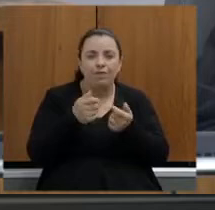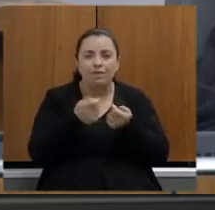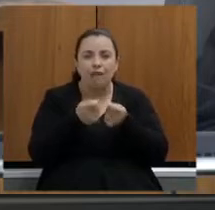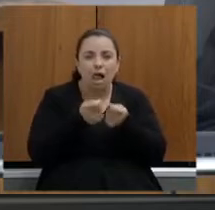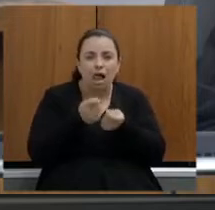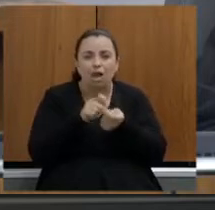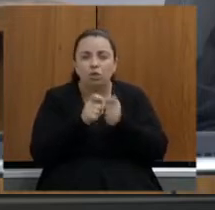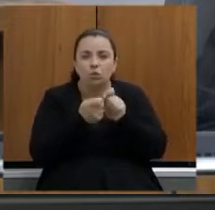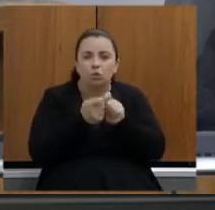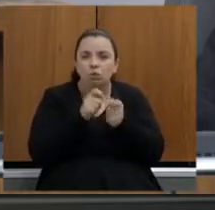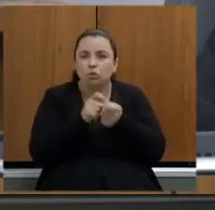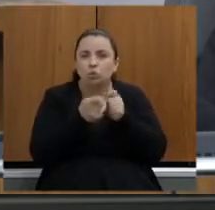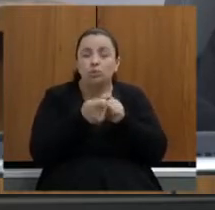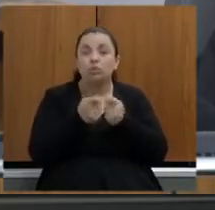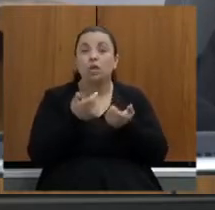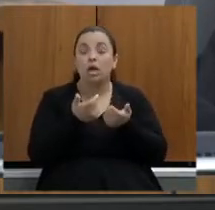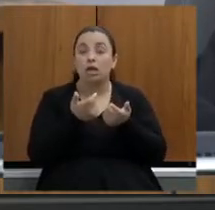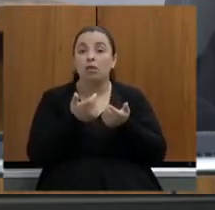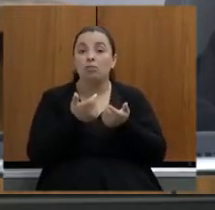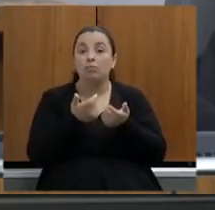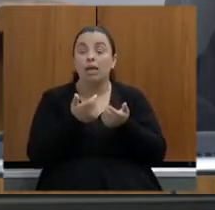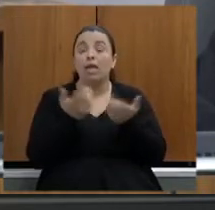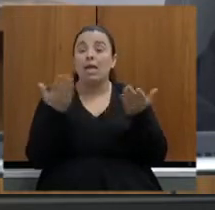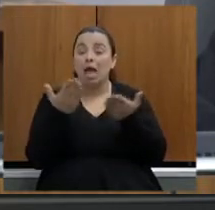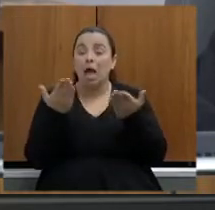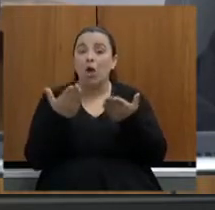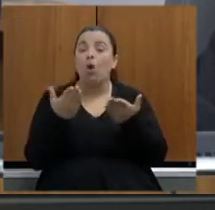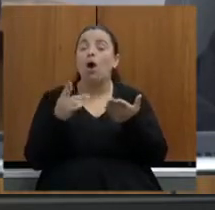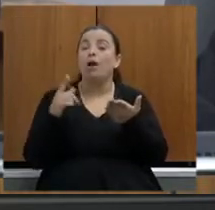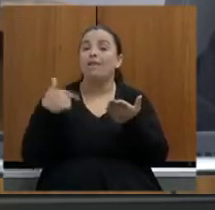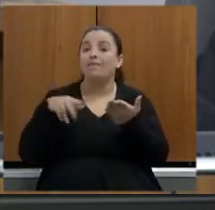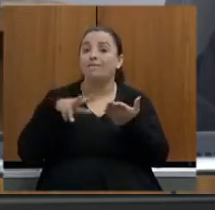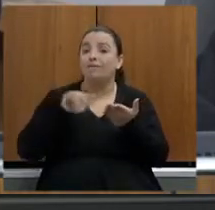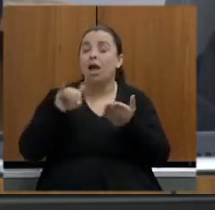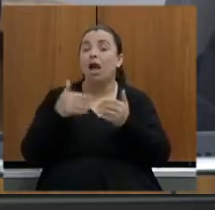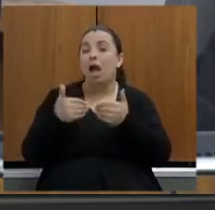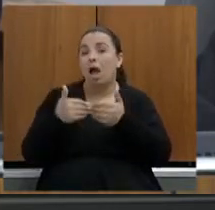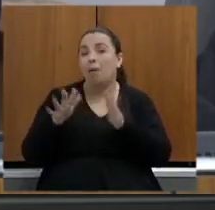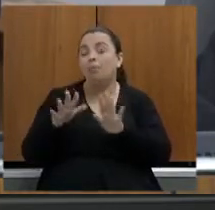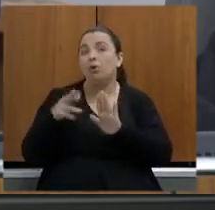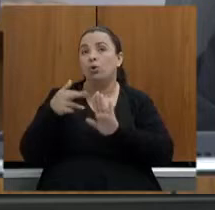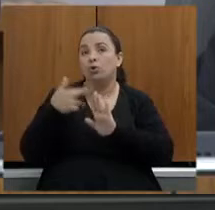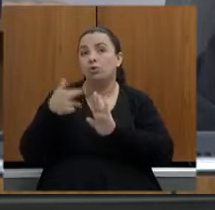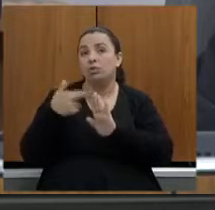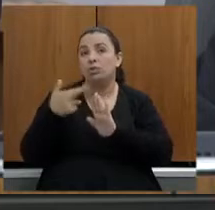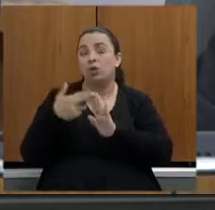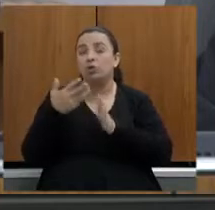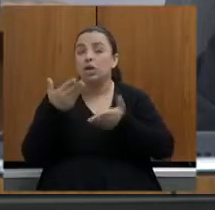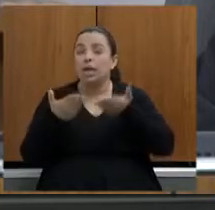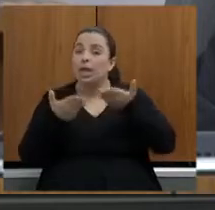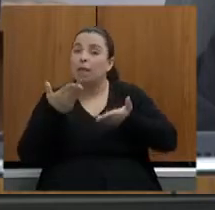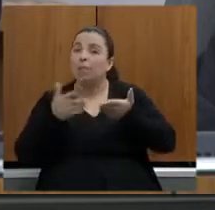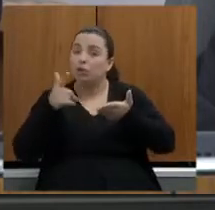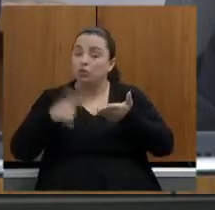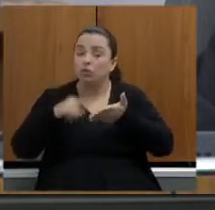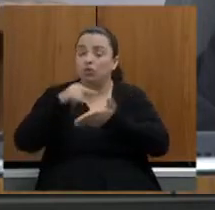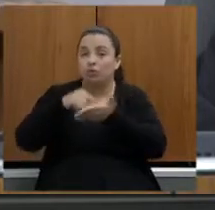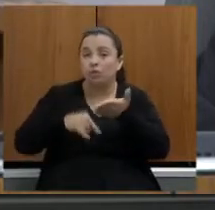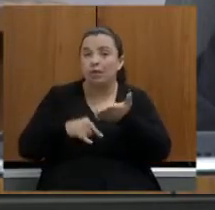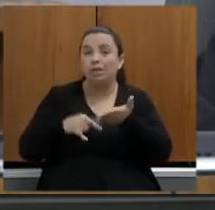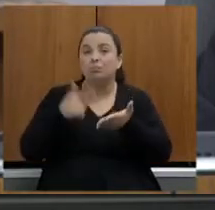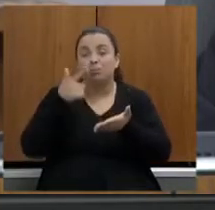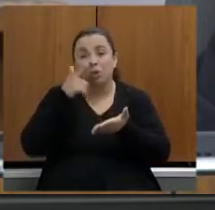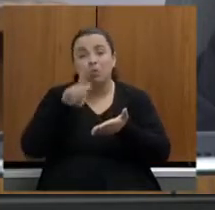subidas e estamos lançando agora uma resolução lá no DR de reequilíbrio de contratos para fazer frente a